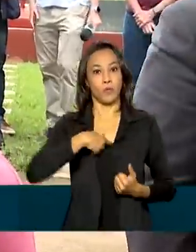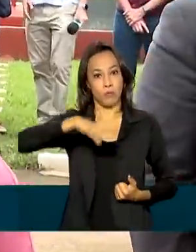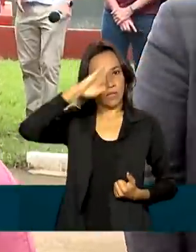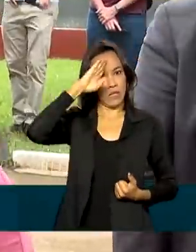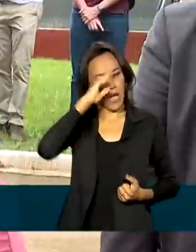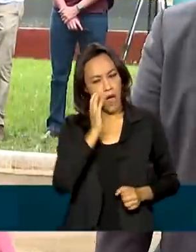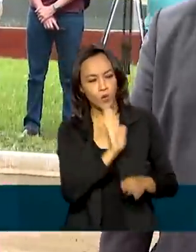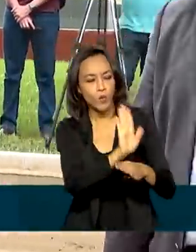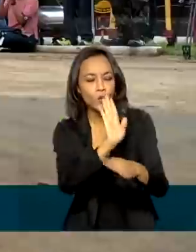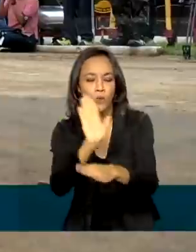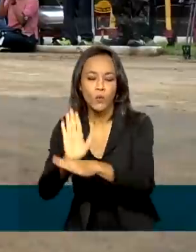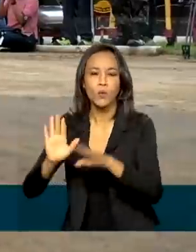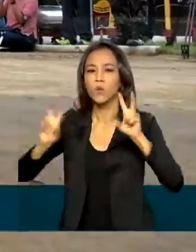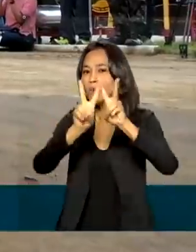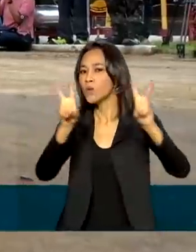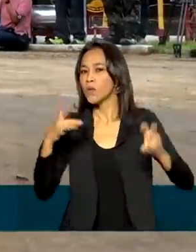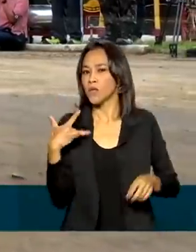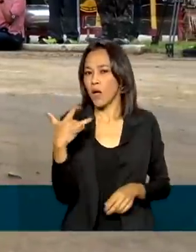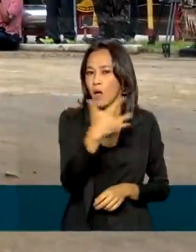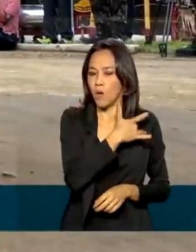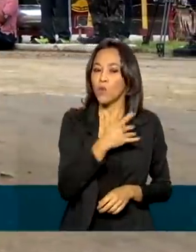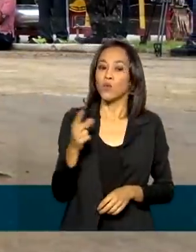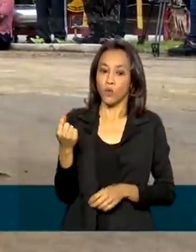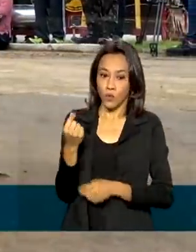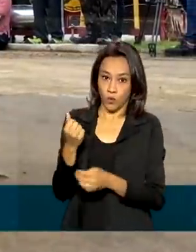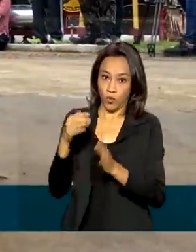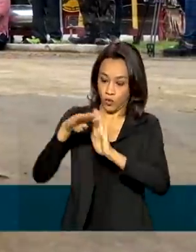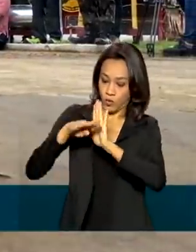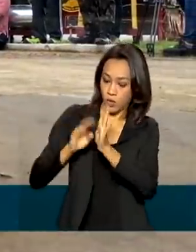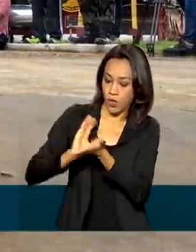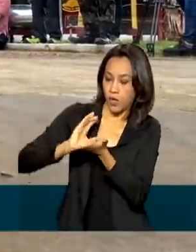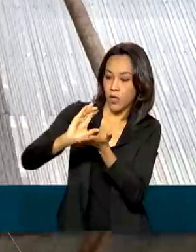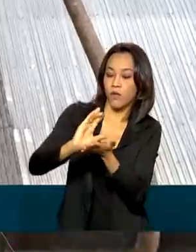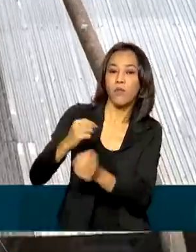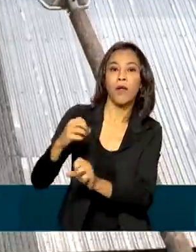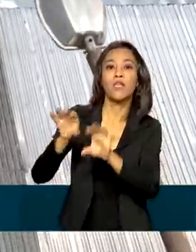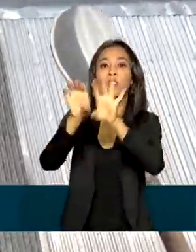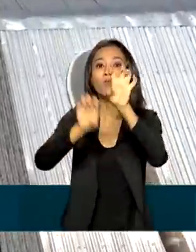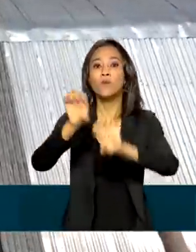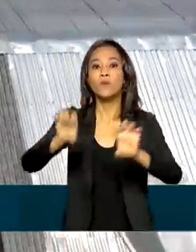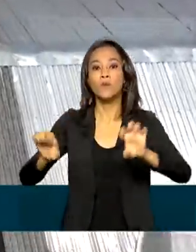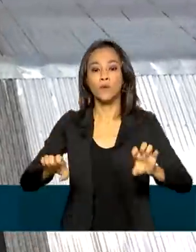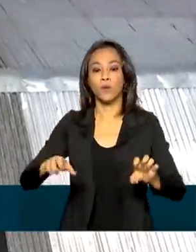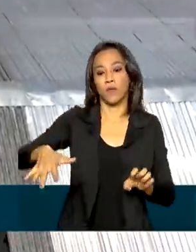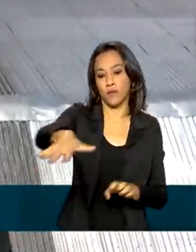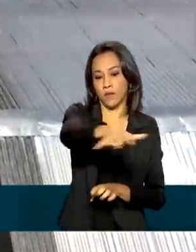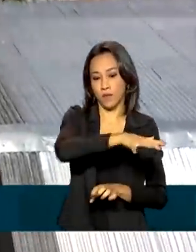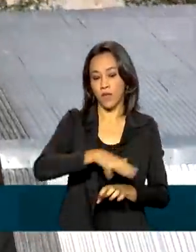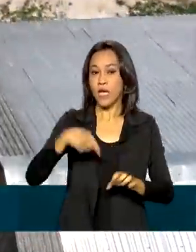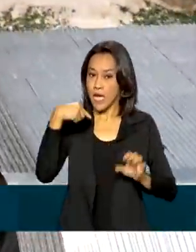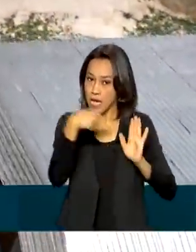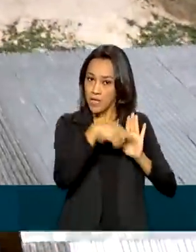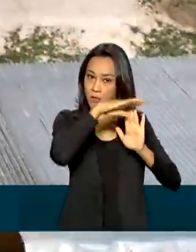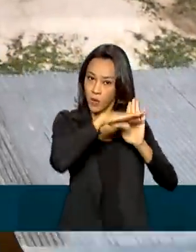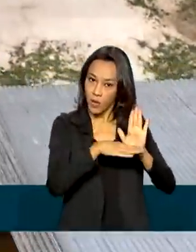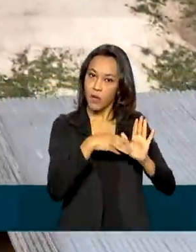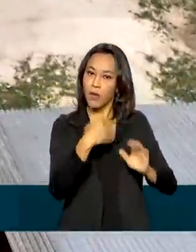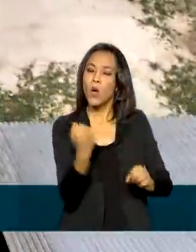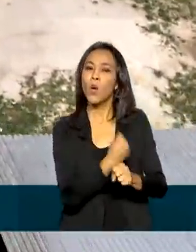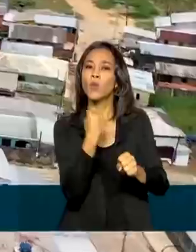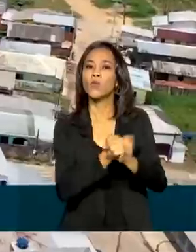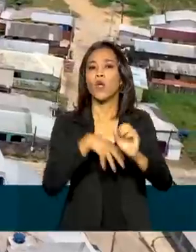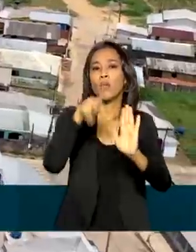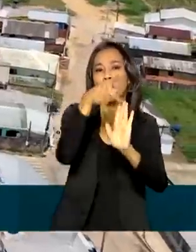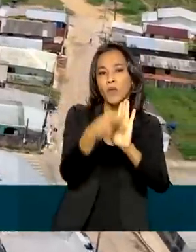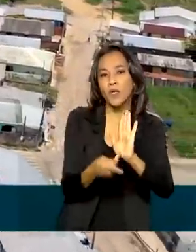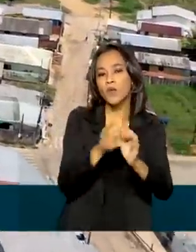saúde. Os recursos do programa foram usados para obras de infraestrutura. O programa Calha Norte executa projetos para